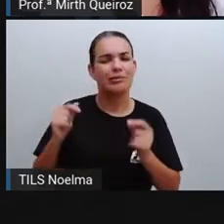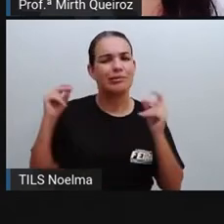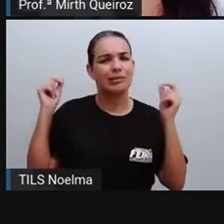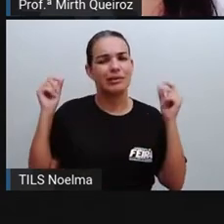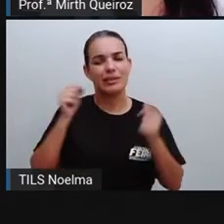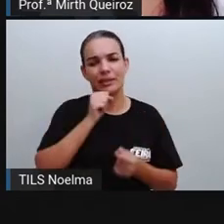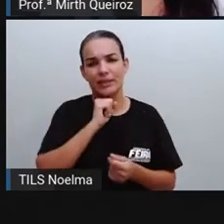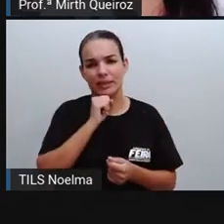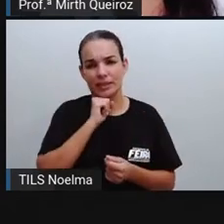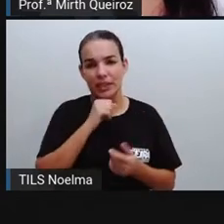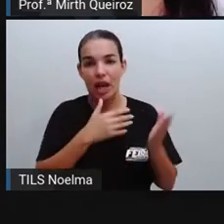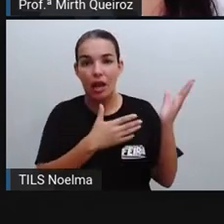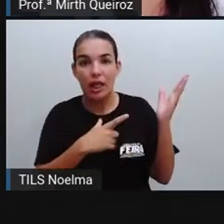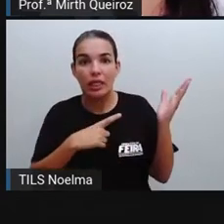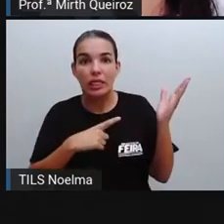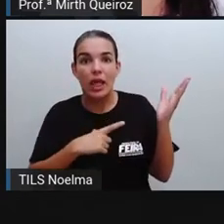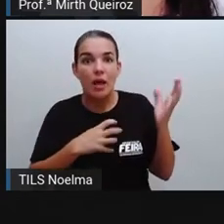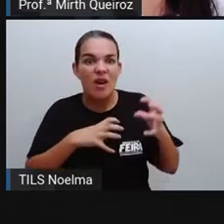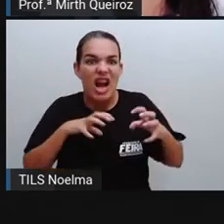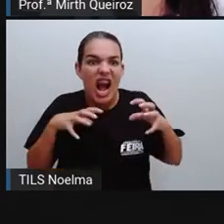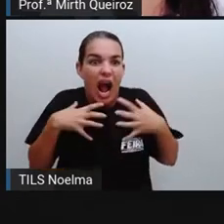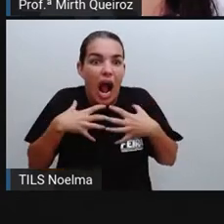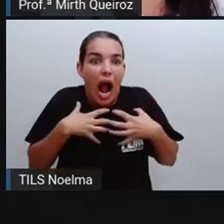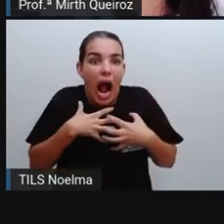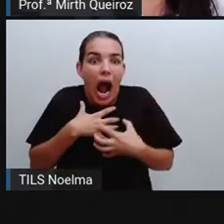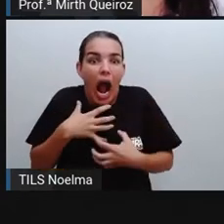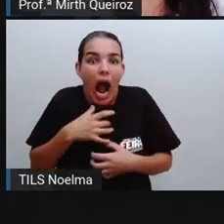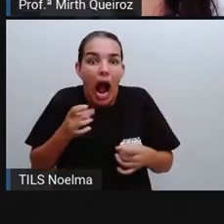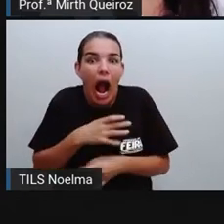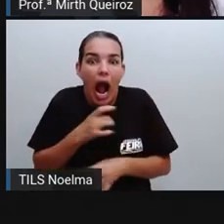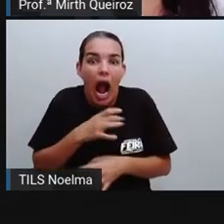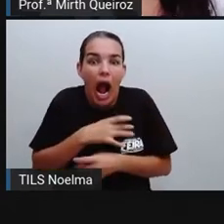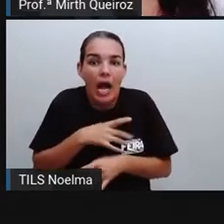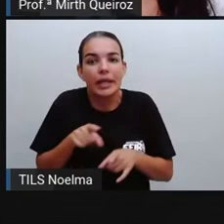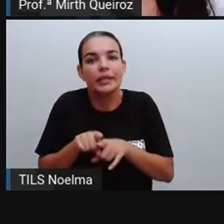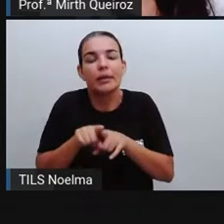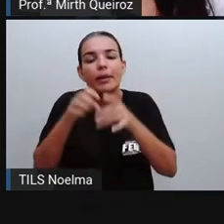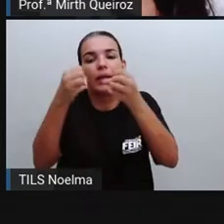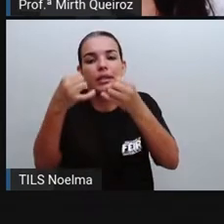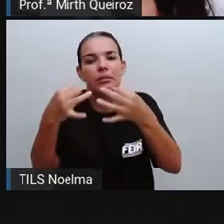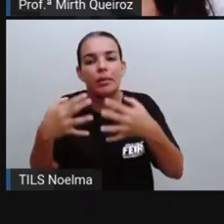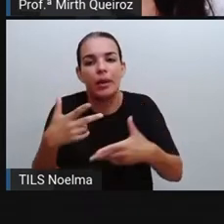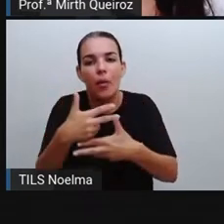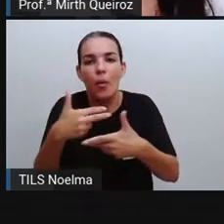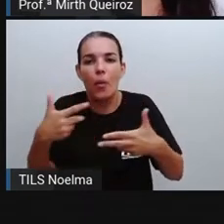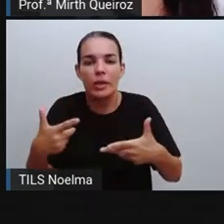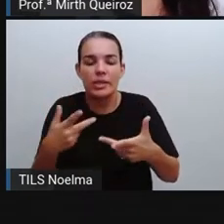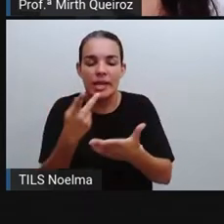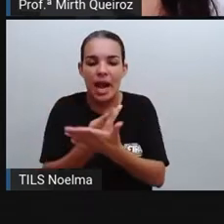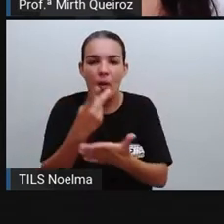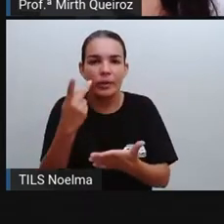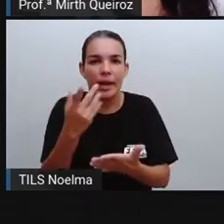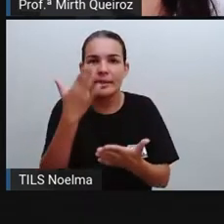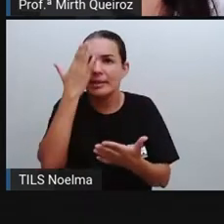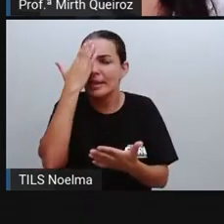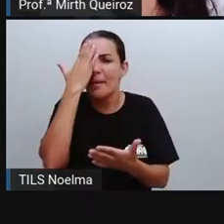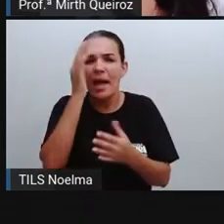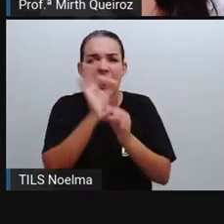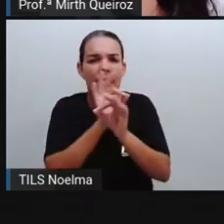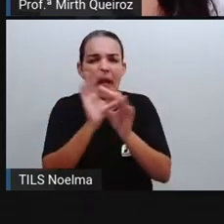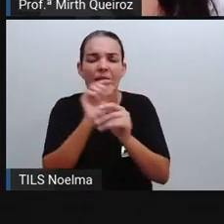um teor de terror. Além disso, elas explicam acontecimentos sobrenaturais misteriosos, né? Que é